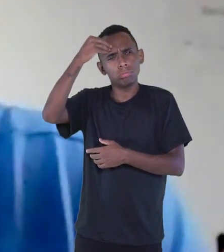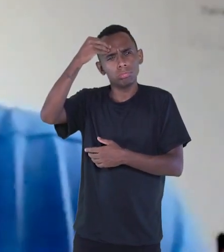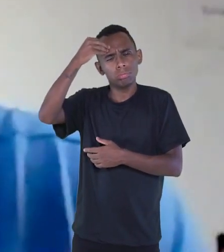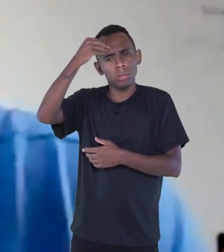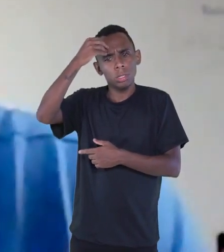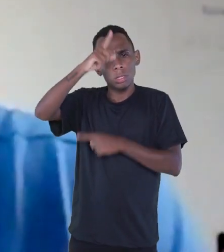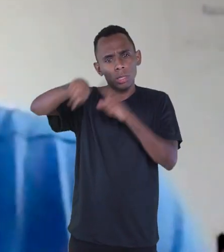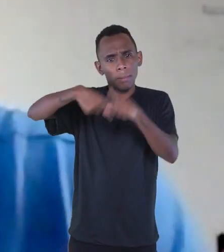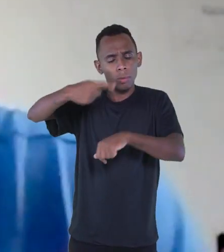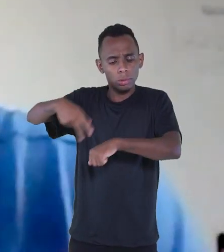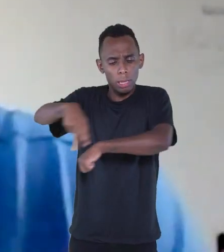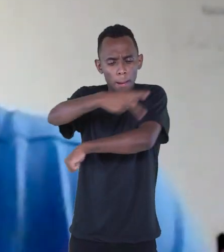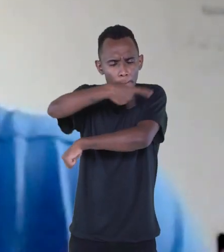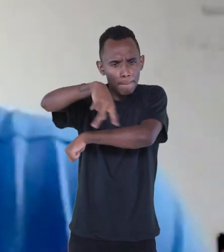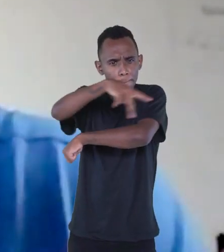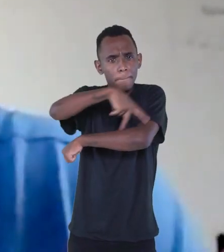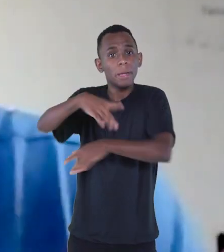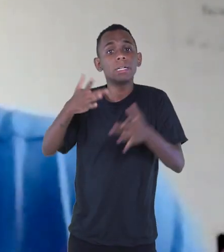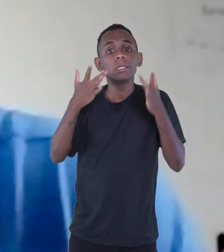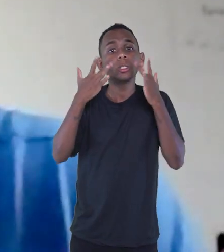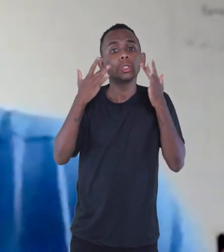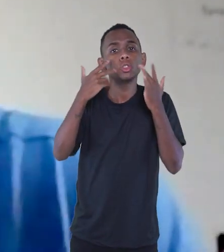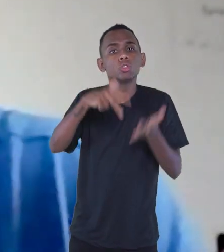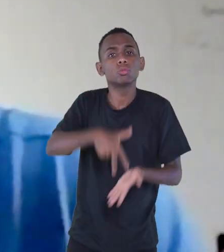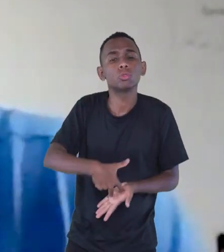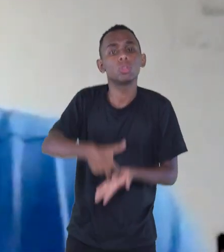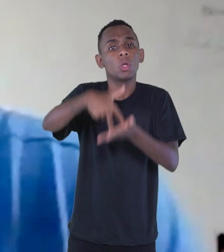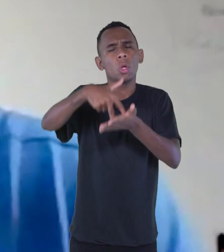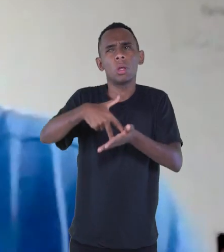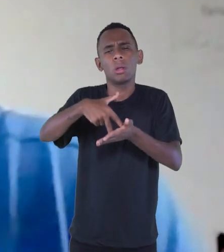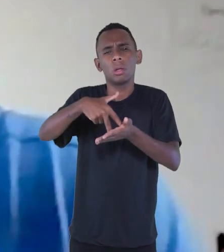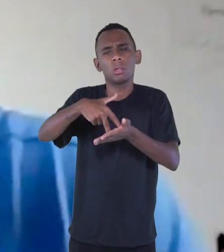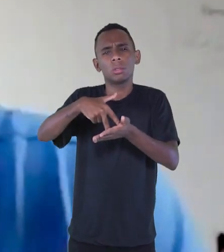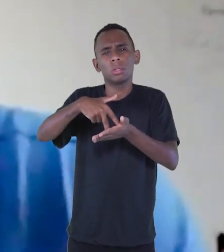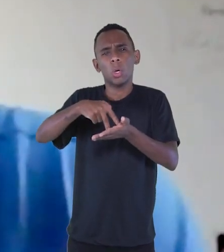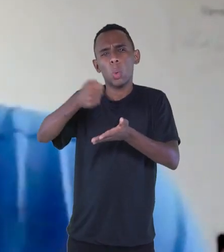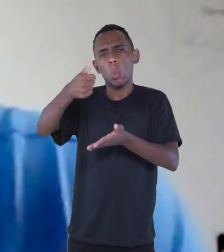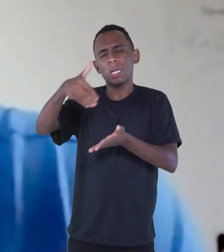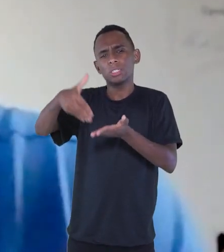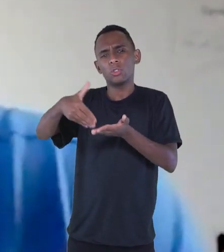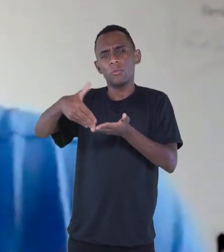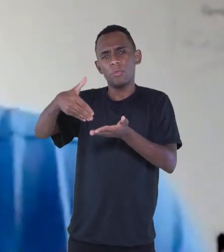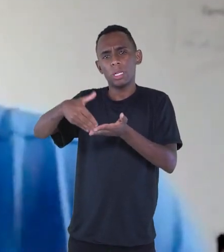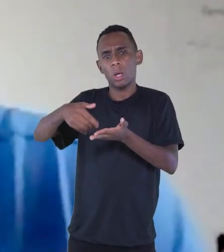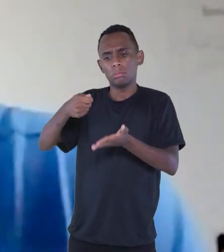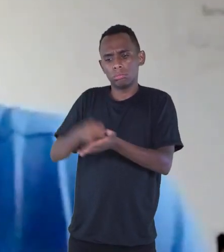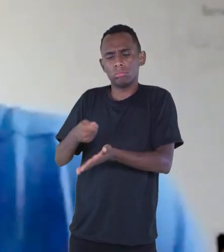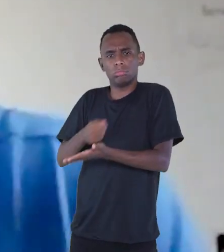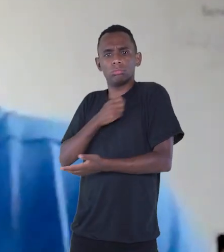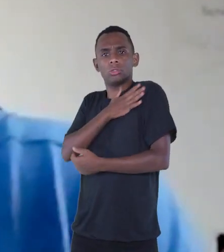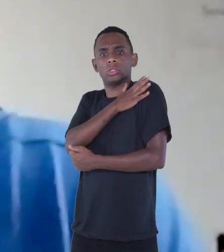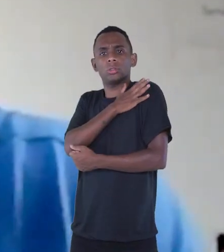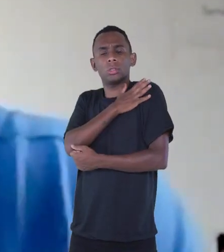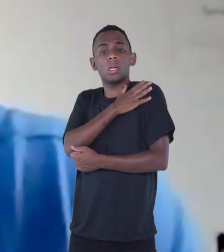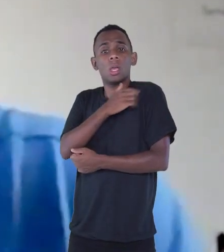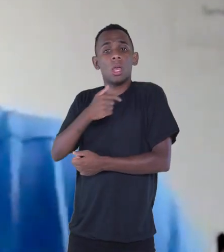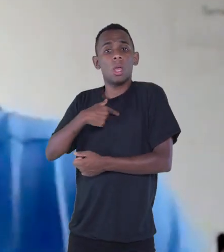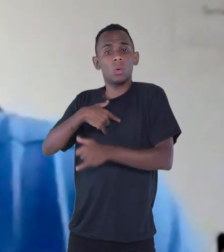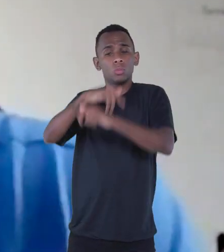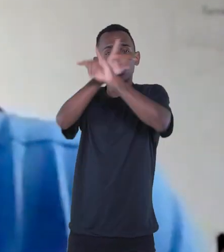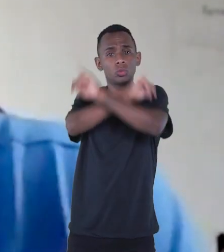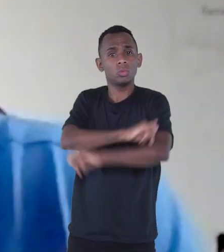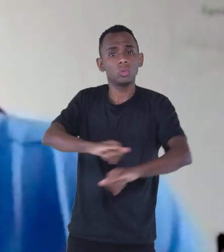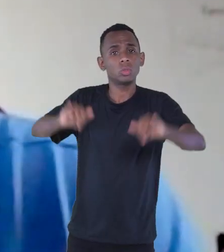praças, ali naquele período da abertura política, no final da ditadura, e falava, usando uma boina e